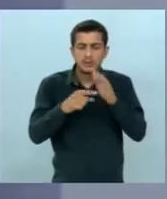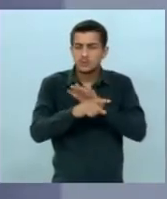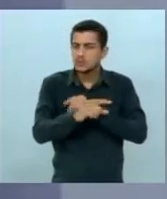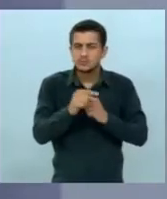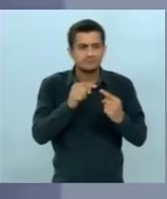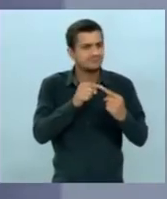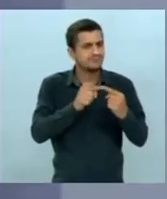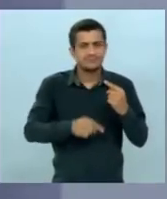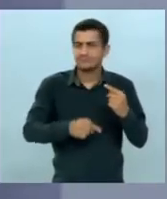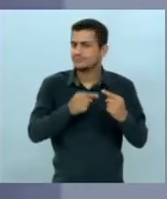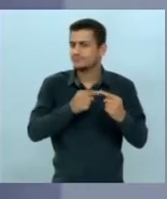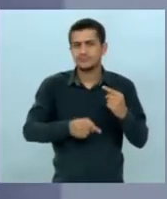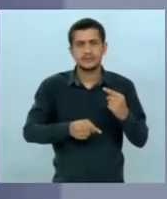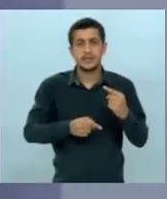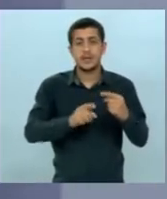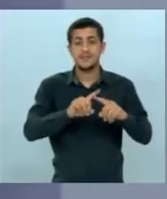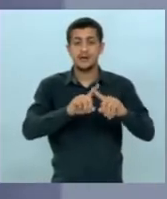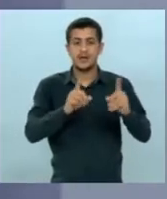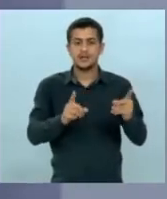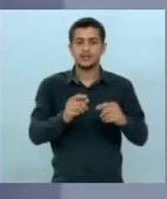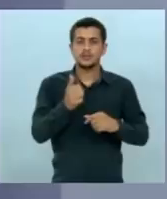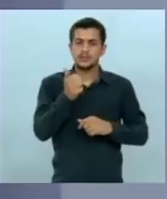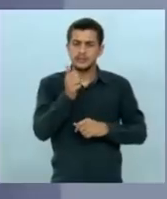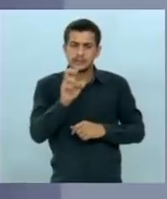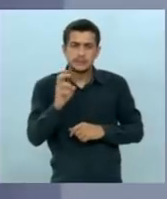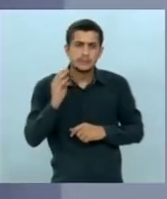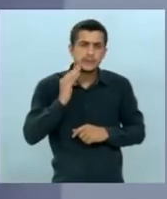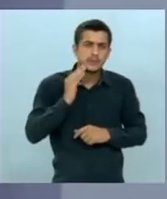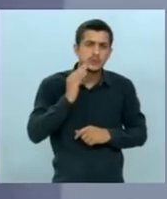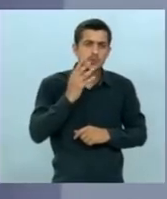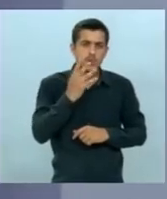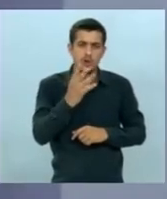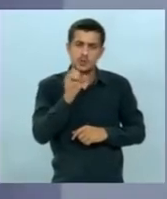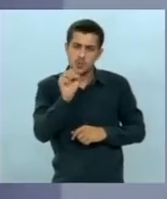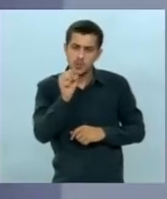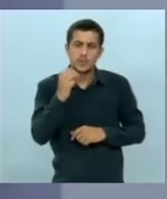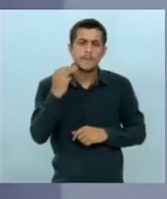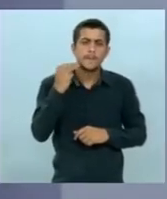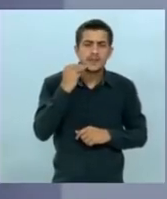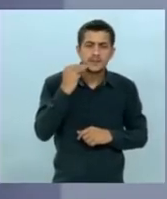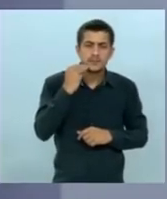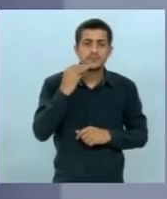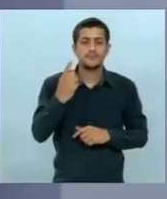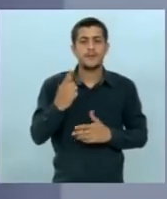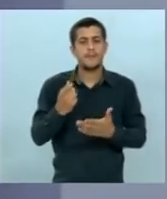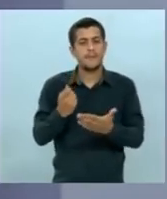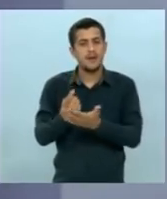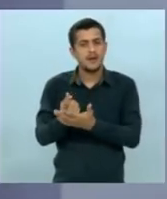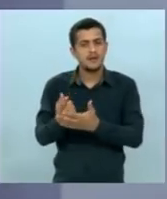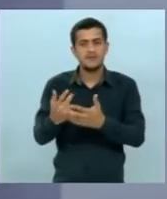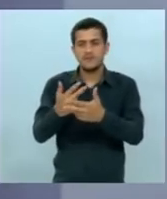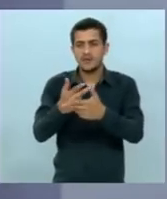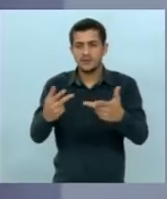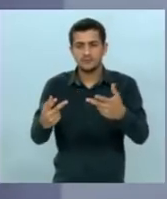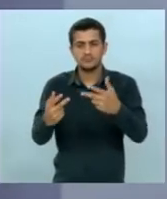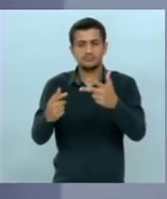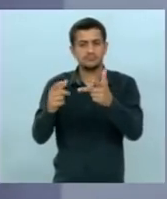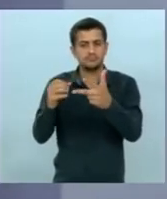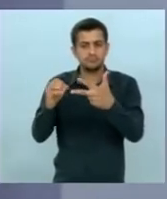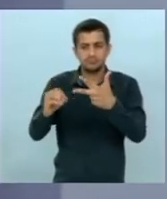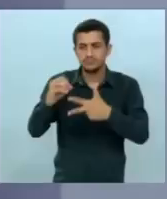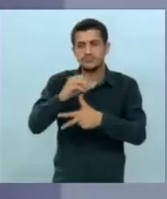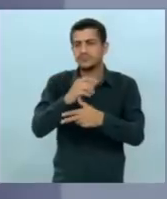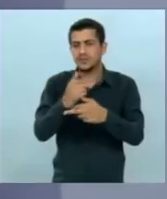mas nós sabemos que dos 15 bilhões e 48 milhões, nós temos que pagar os poderes, nós temos que pagar a